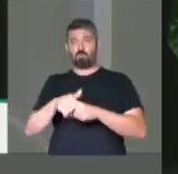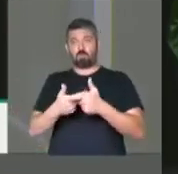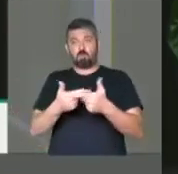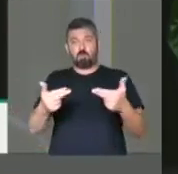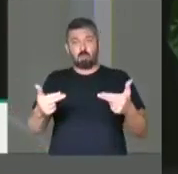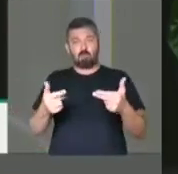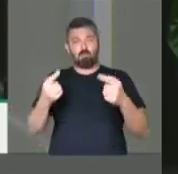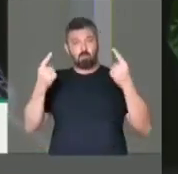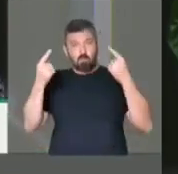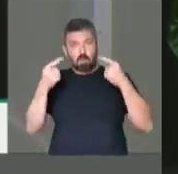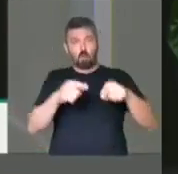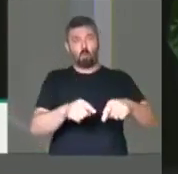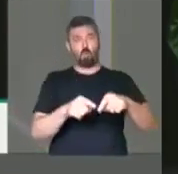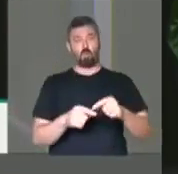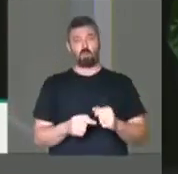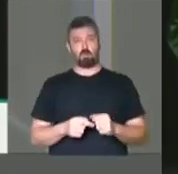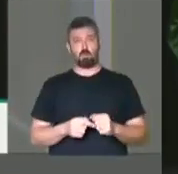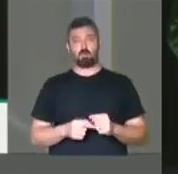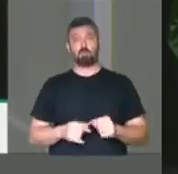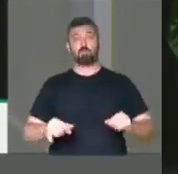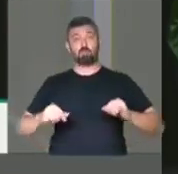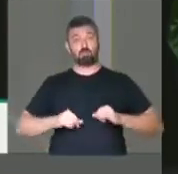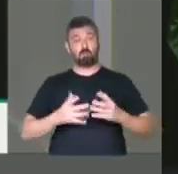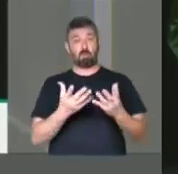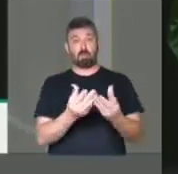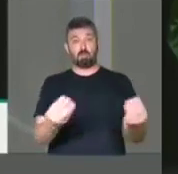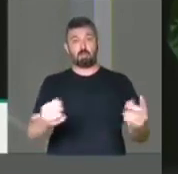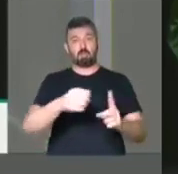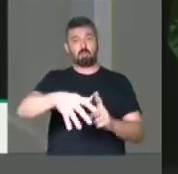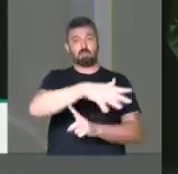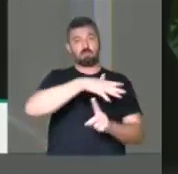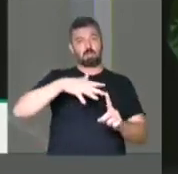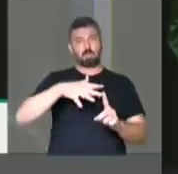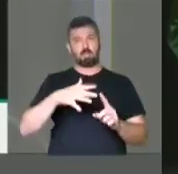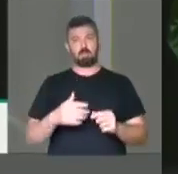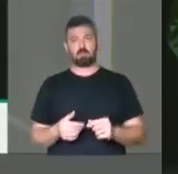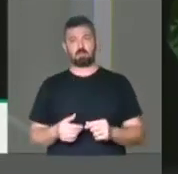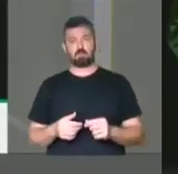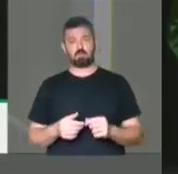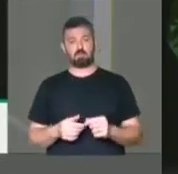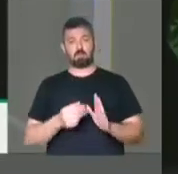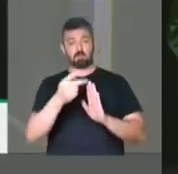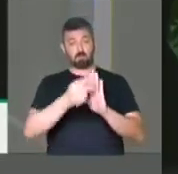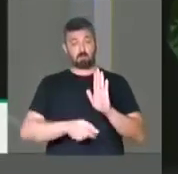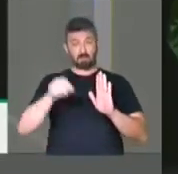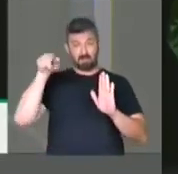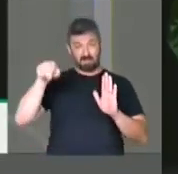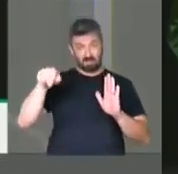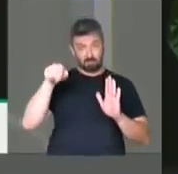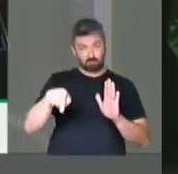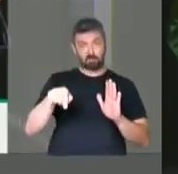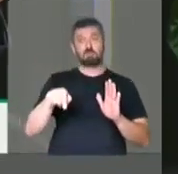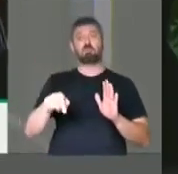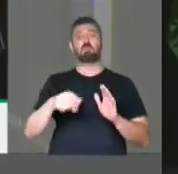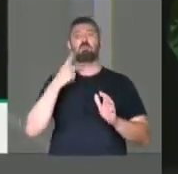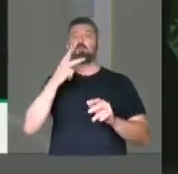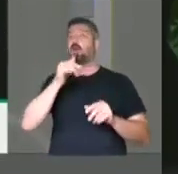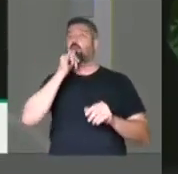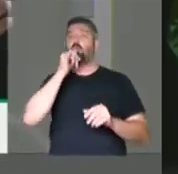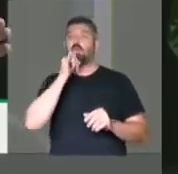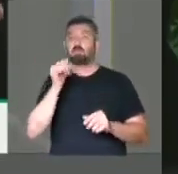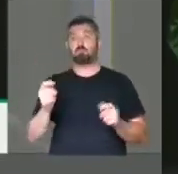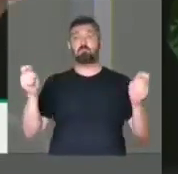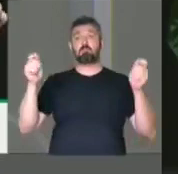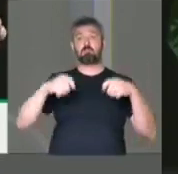que fira e que atinja tanto a sociedade brasileira. E esse projeto trabalhava, por exemplo,